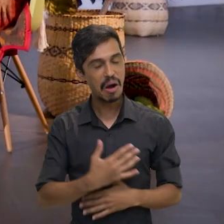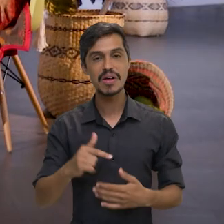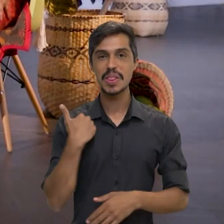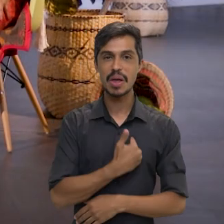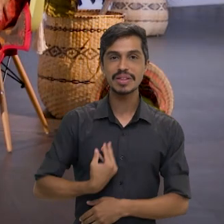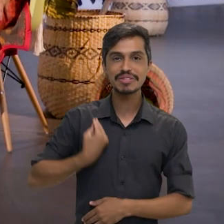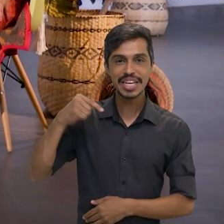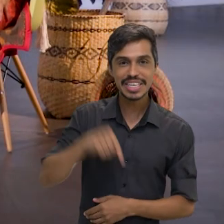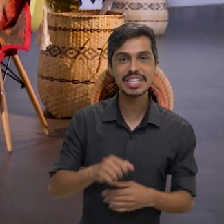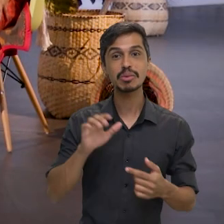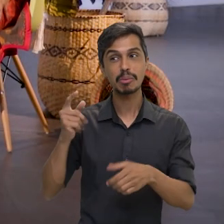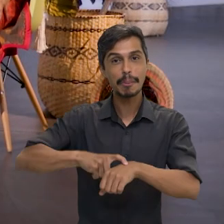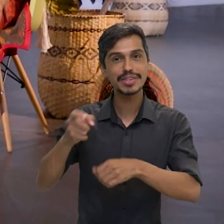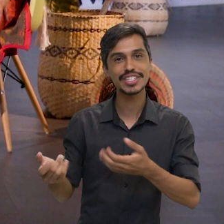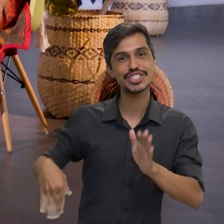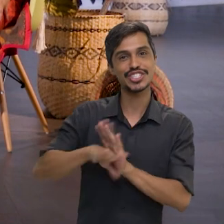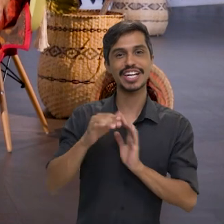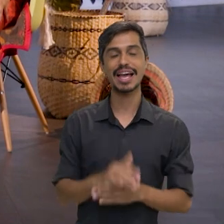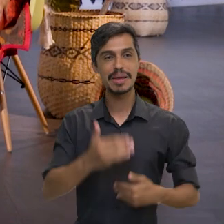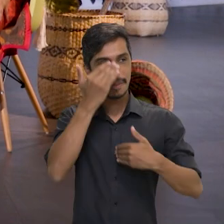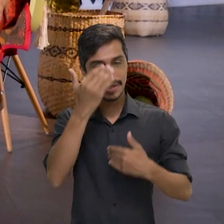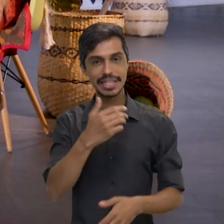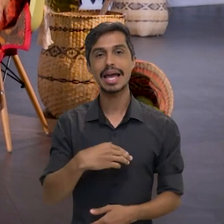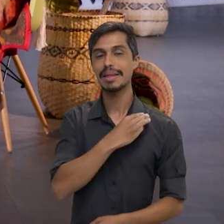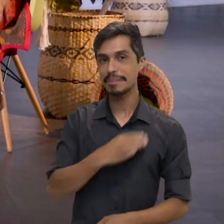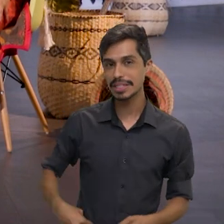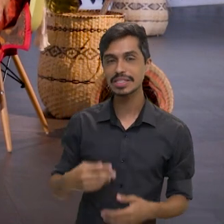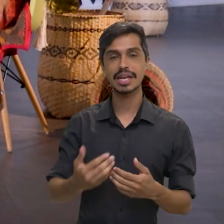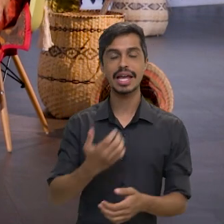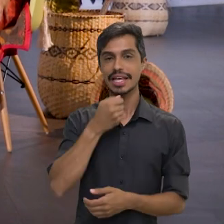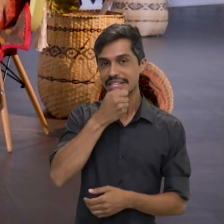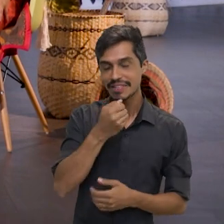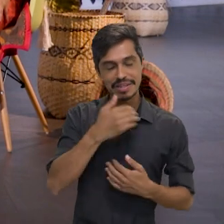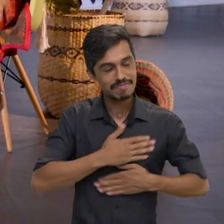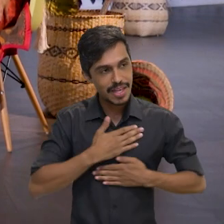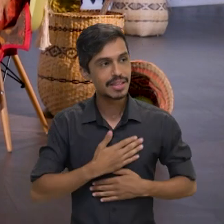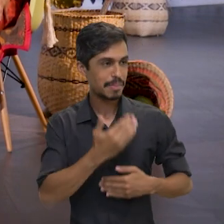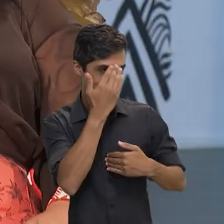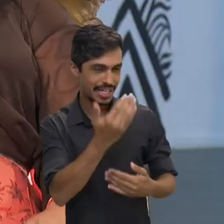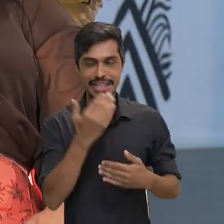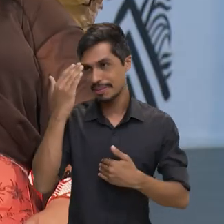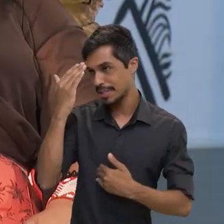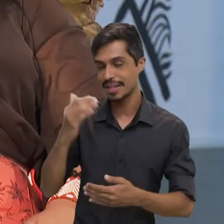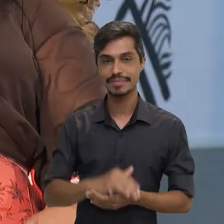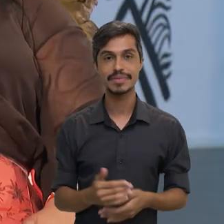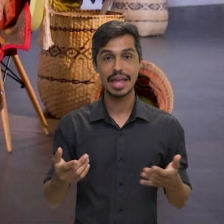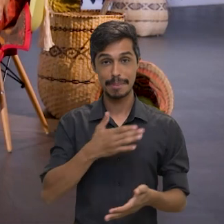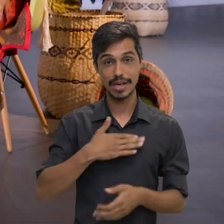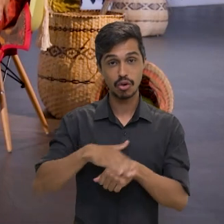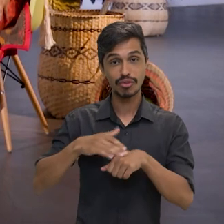Estaremos aqui para mostrar quando chegarem. Muito obrigada, ministra, pela entrevista. Foi um prazer. Muito obrigada.